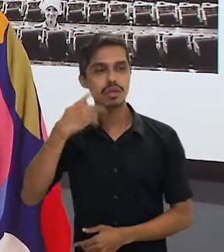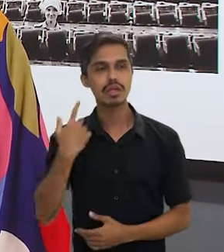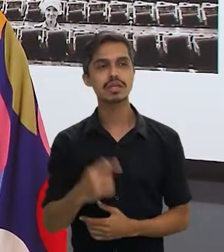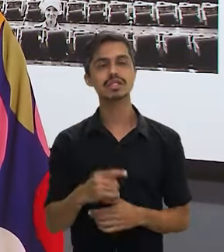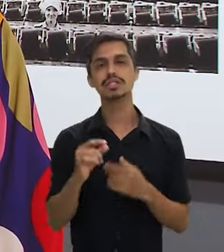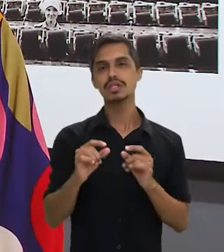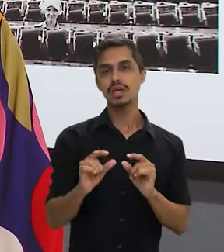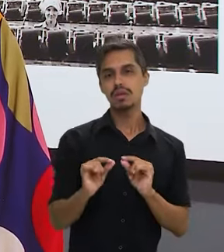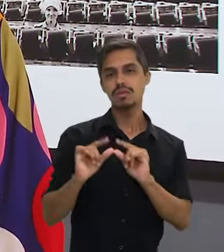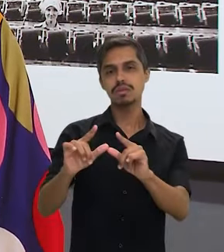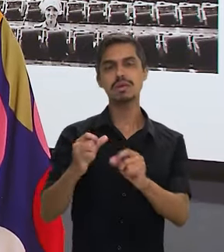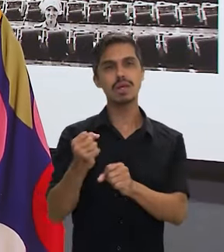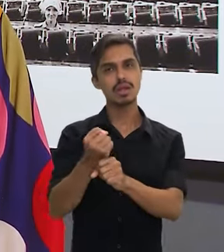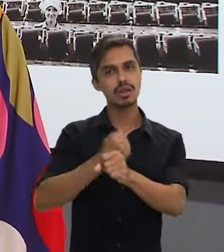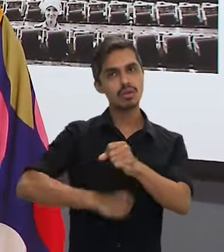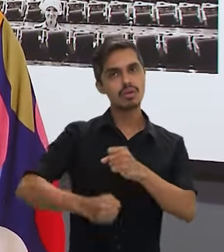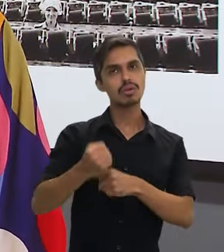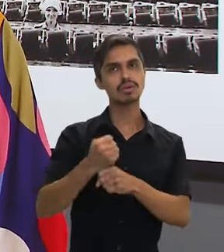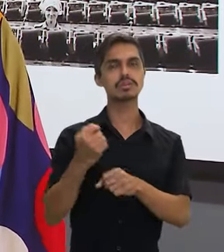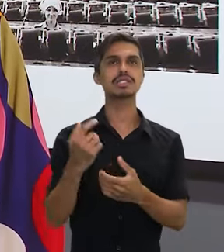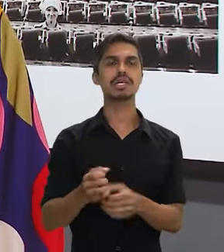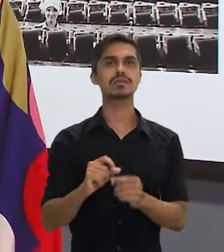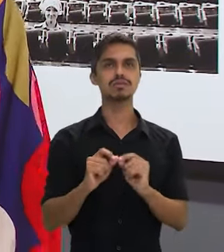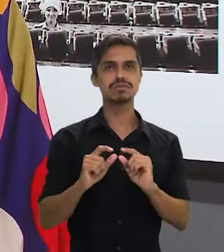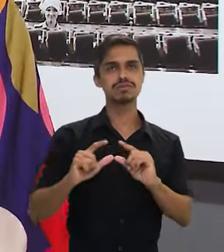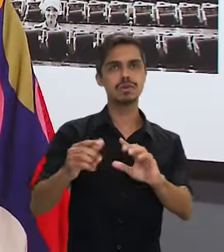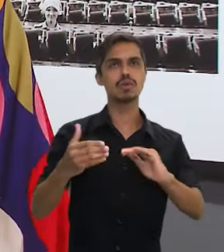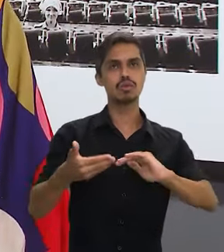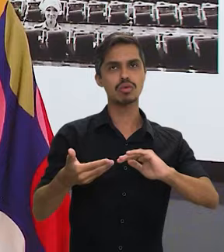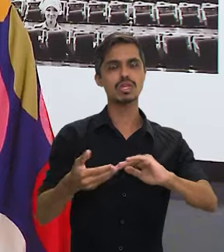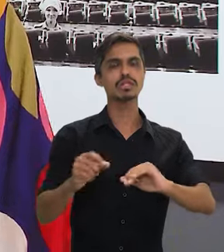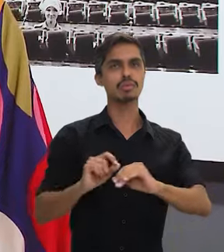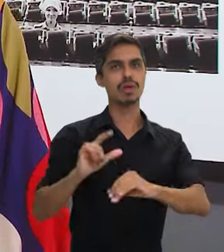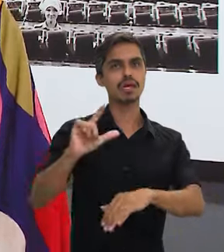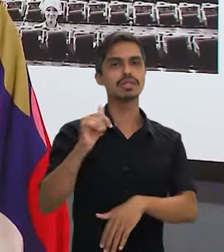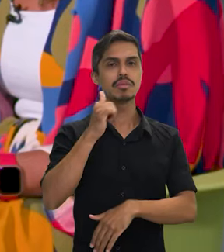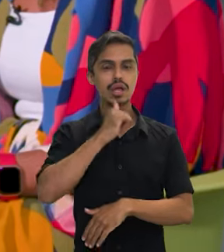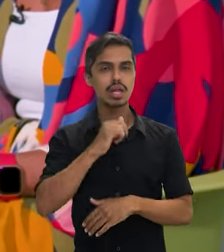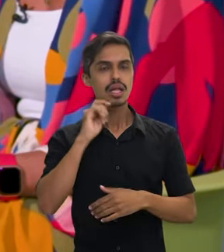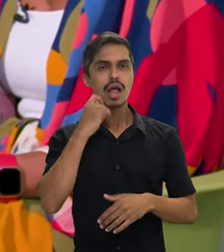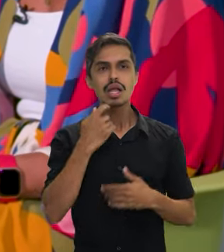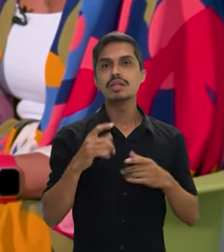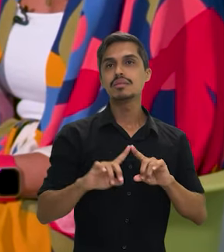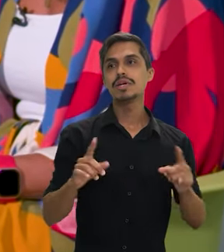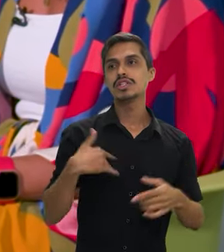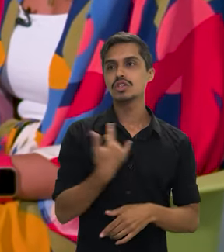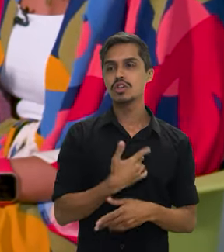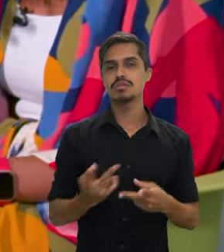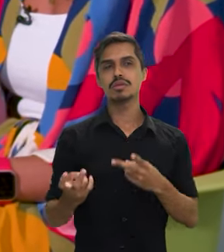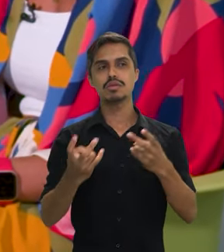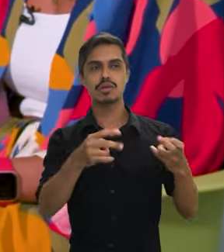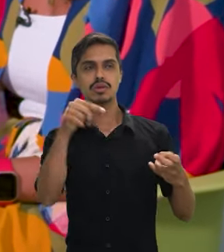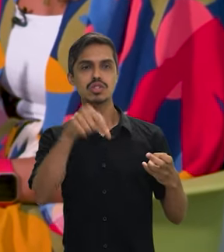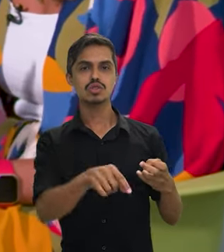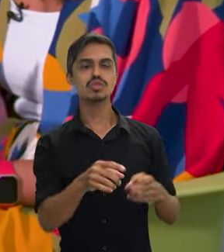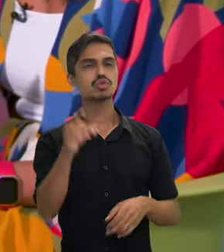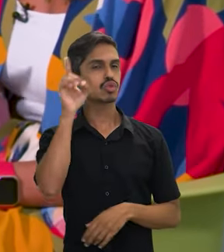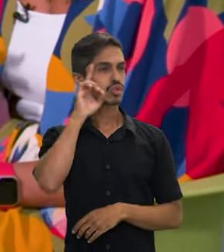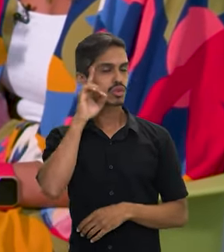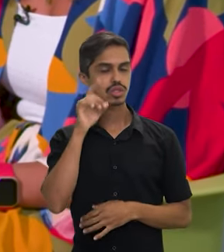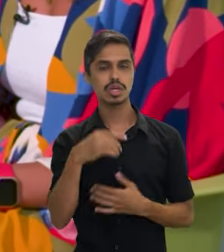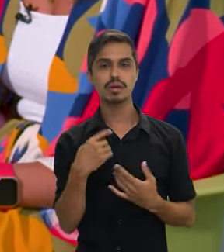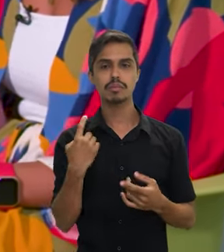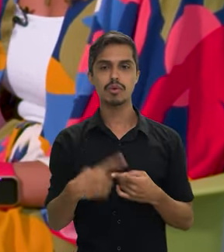dentro do Congresso no ano passado, mas a gente também entende que os desafios ainda são muitos, né. A gente percebe isso no dia a dia,